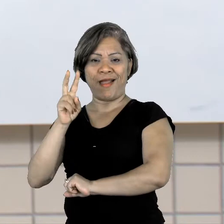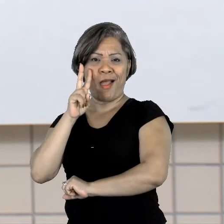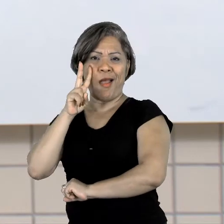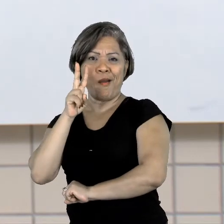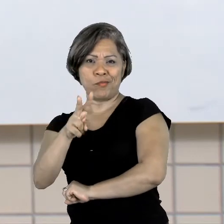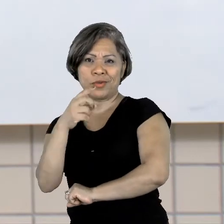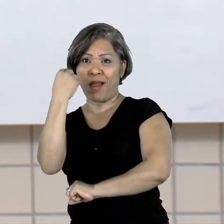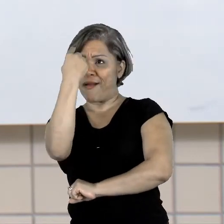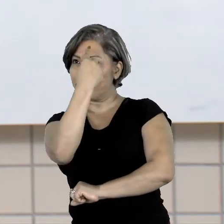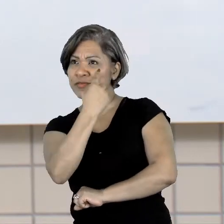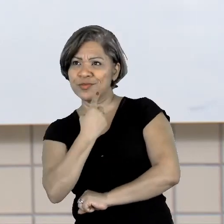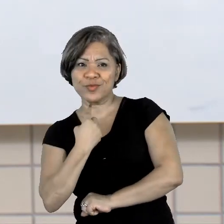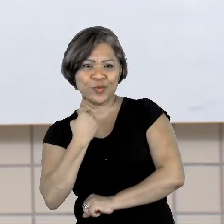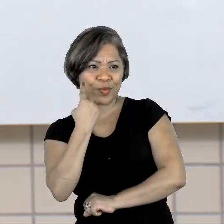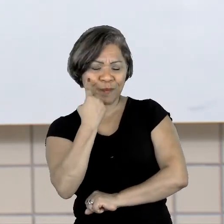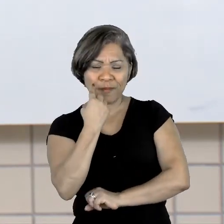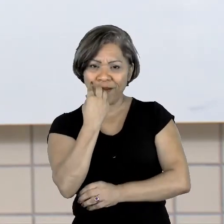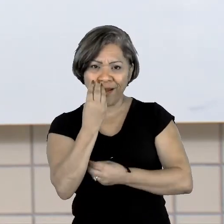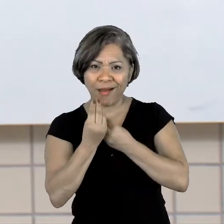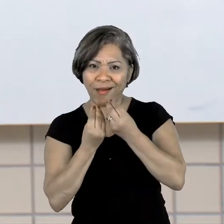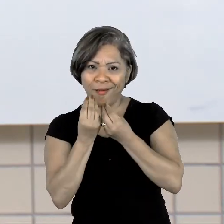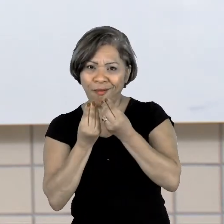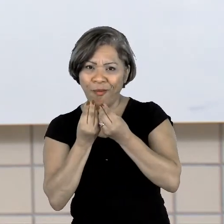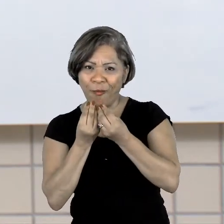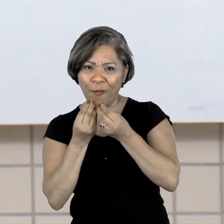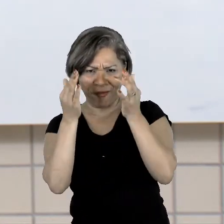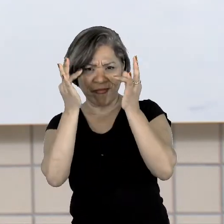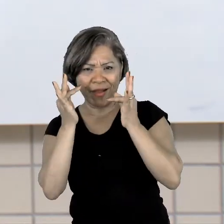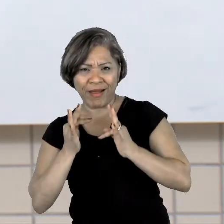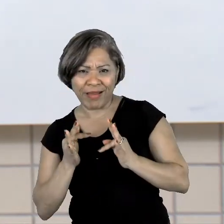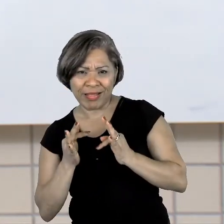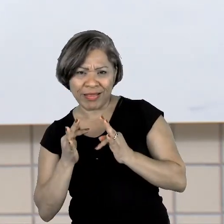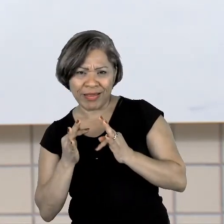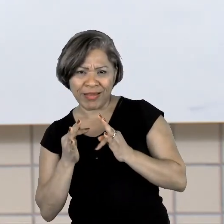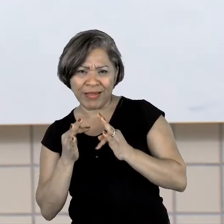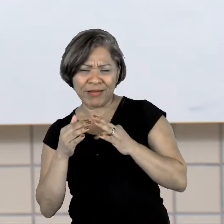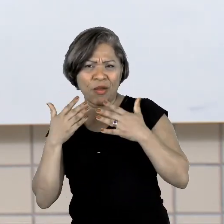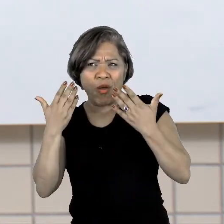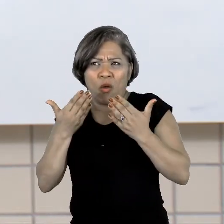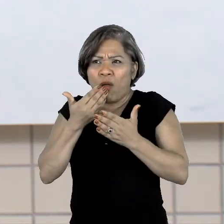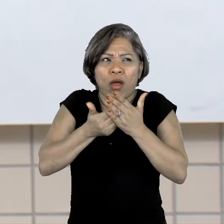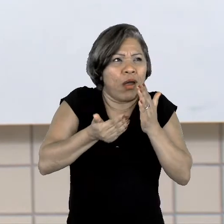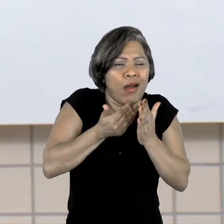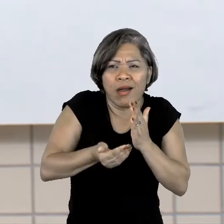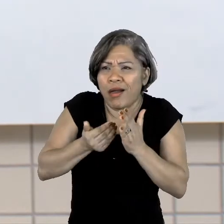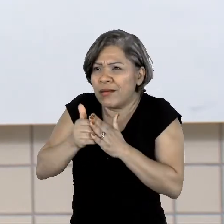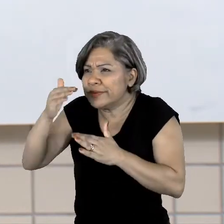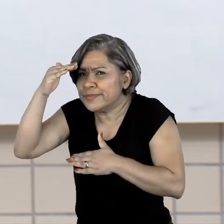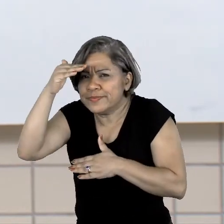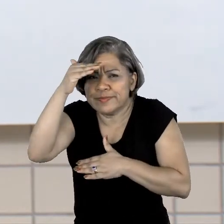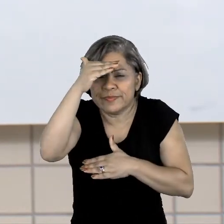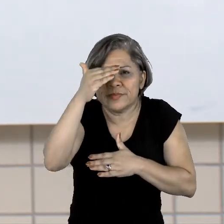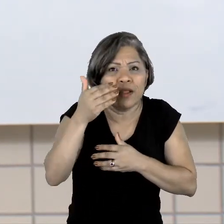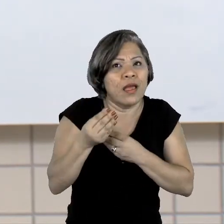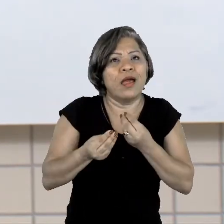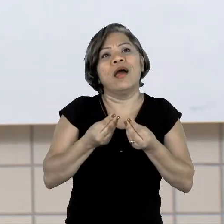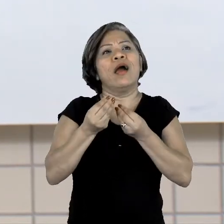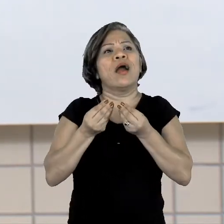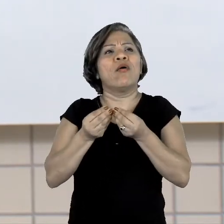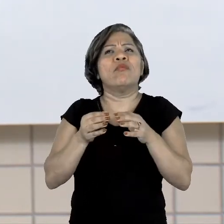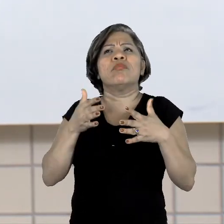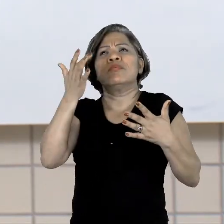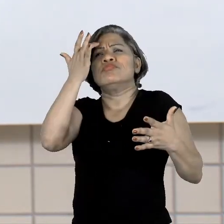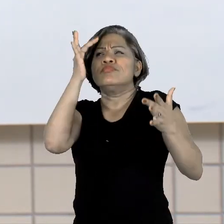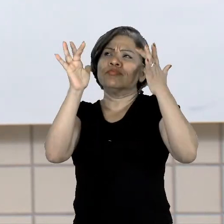do príncipe, como que ele está? Feliz? Ou ele está perdido? Dá a intenção de que ele está meio perdido, né? Sem saber o que está